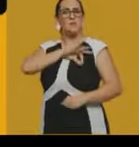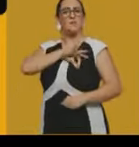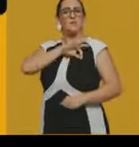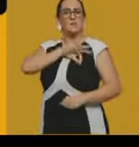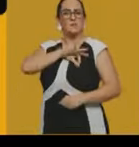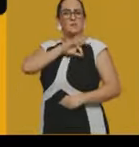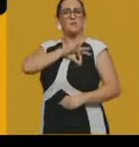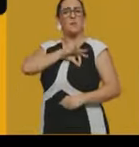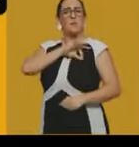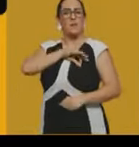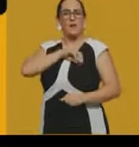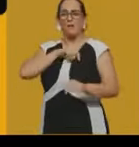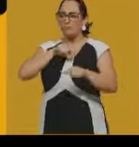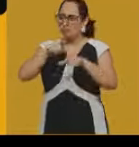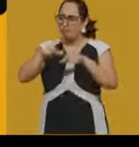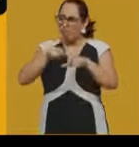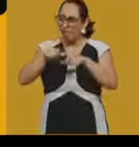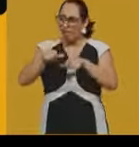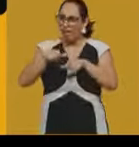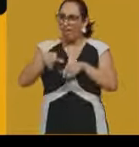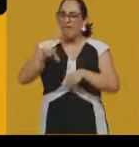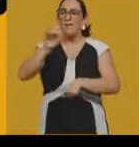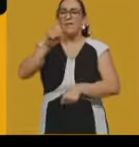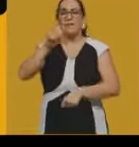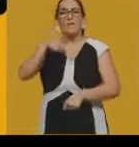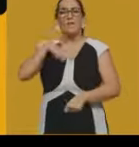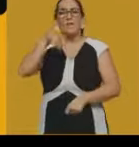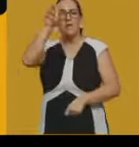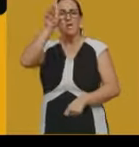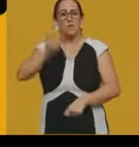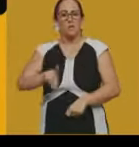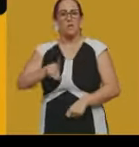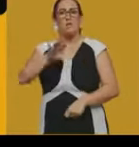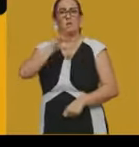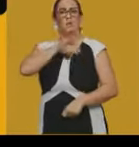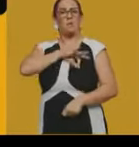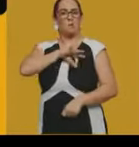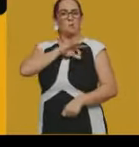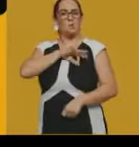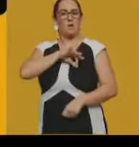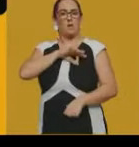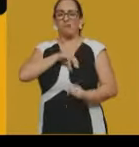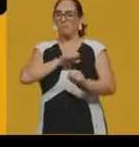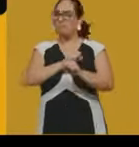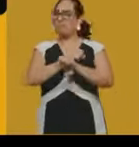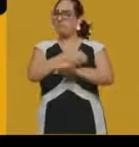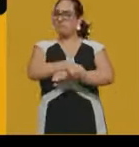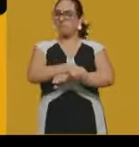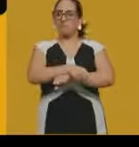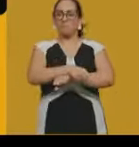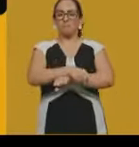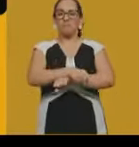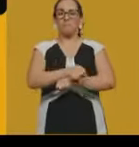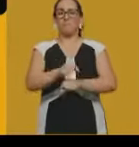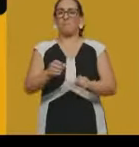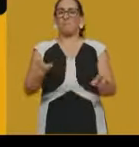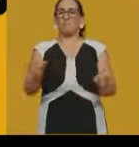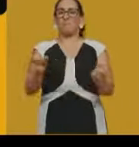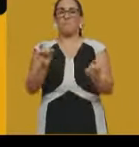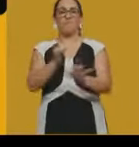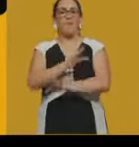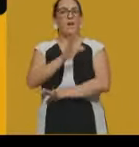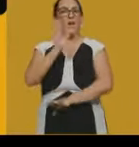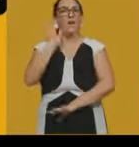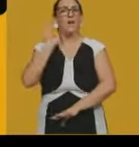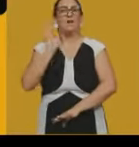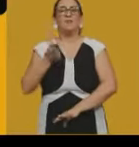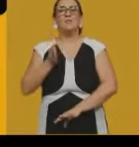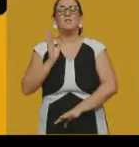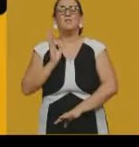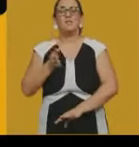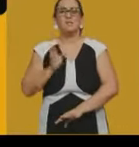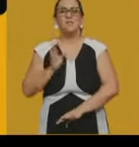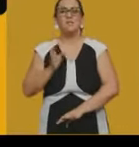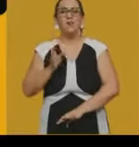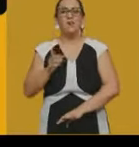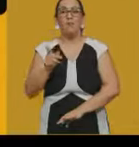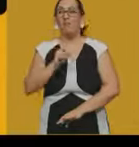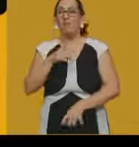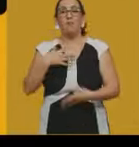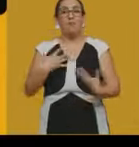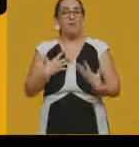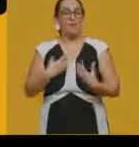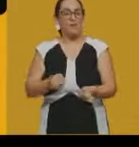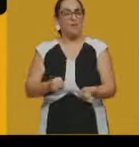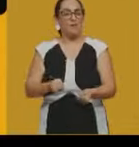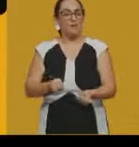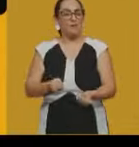que o trabalho forçado, né, o trabalho escravo aí, né, da pessoa escravizada, ele já não era um trabalho mais aceito,